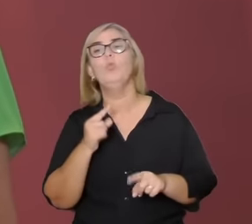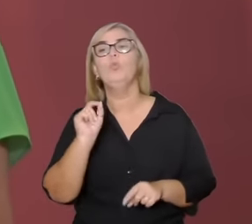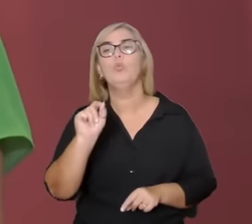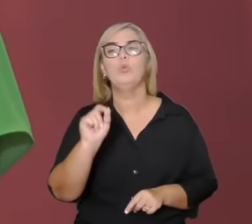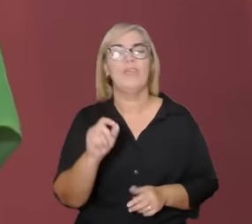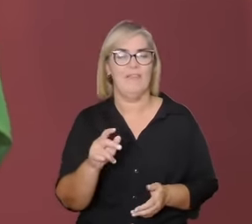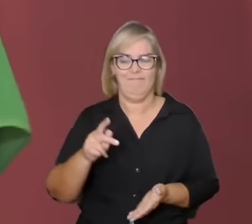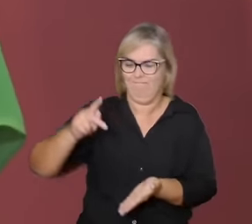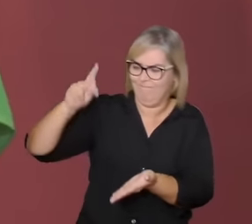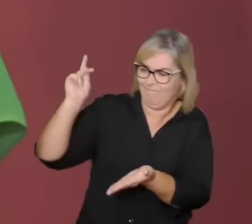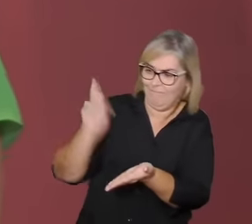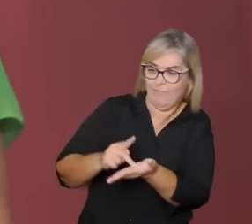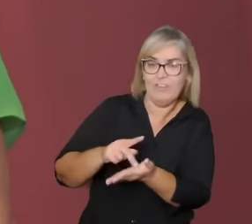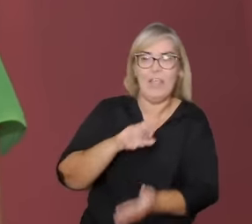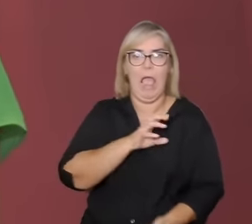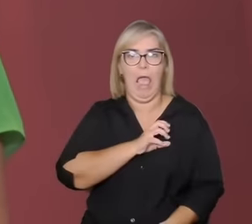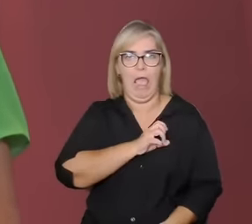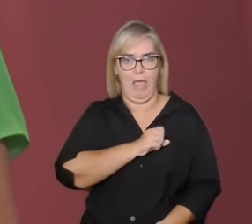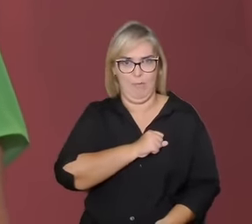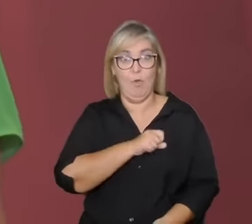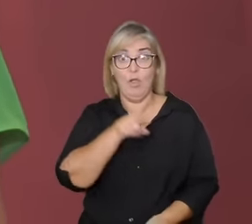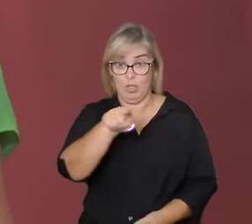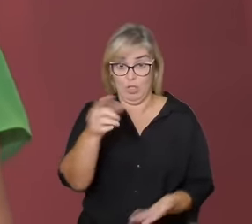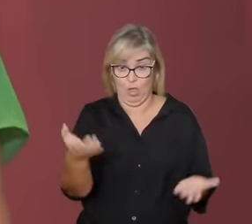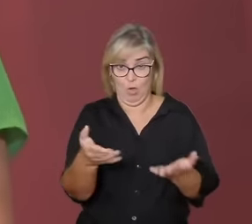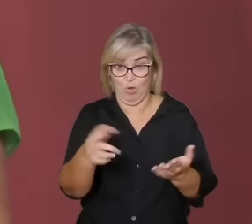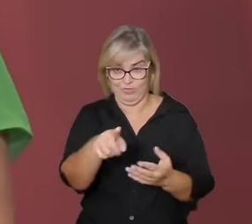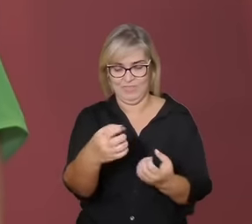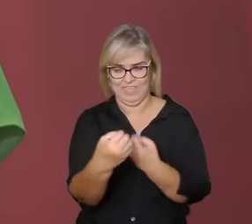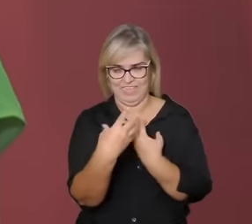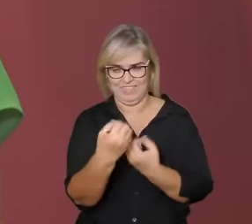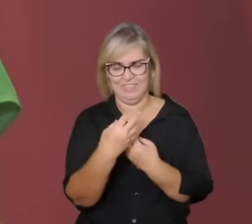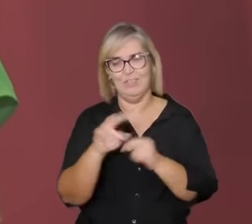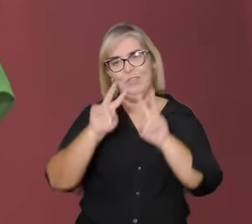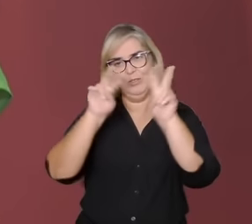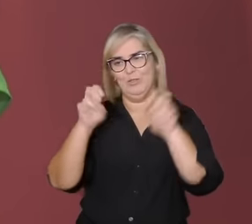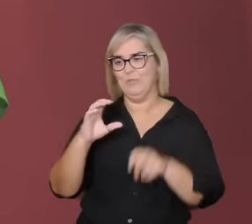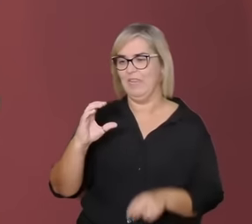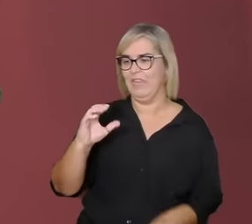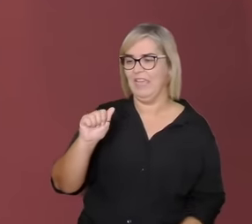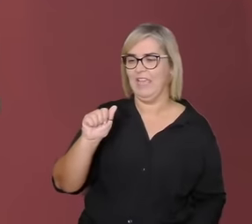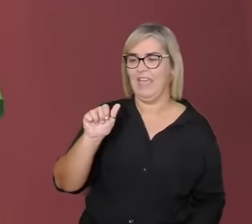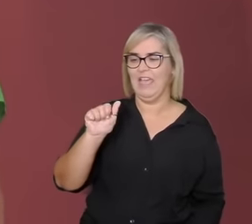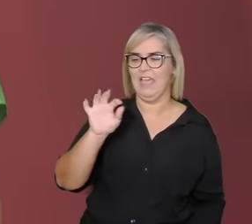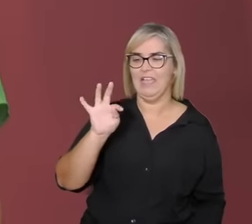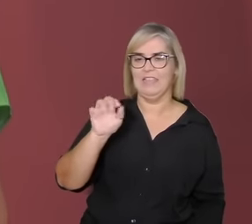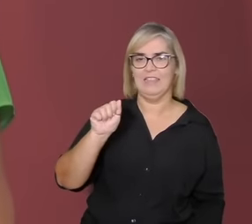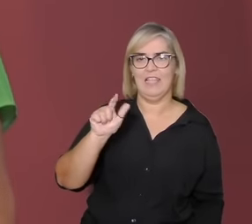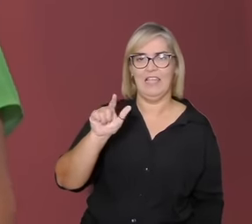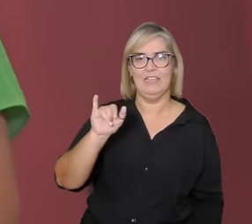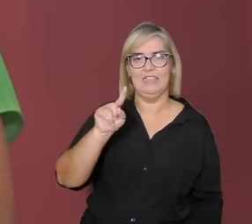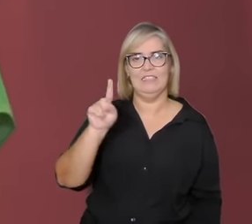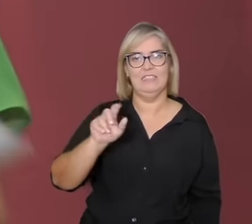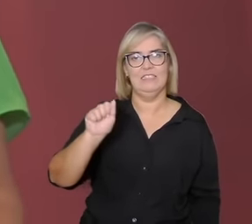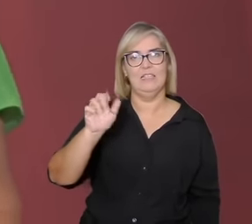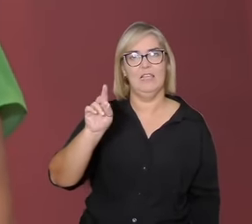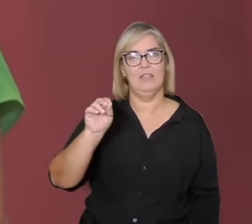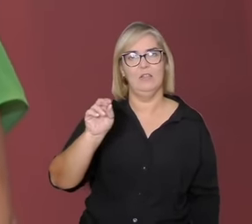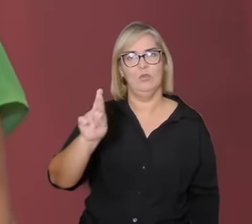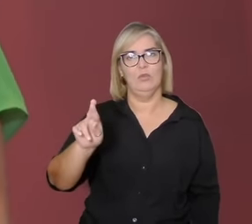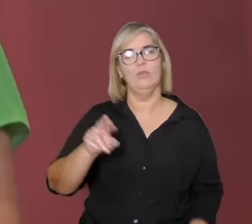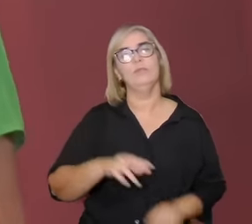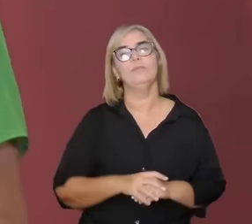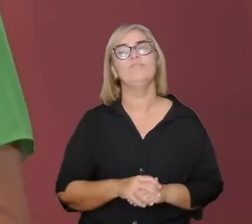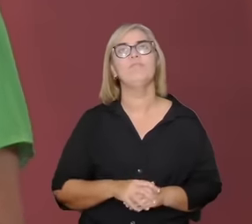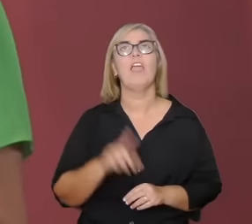esse amor que hoje você nos ensina como catalisador né é o amor que a gente tem de tudo que você